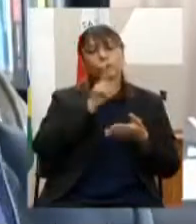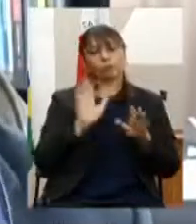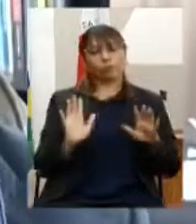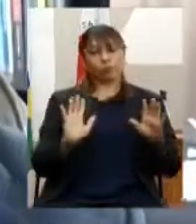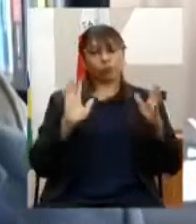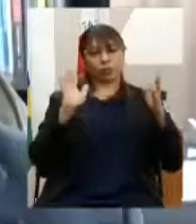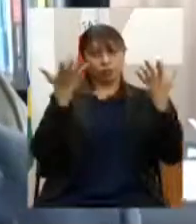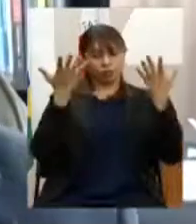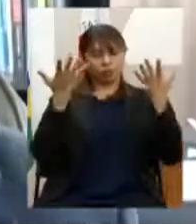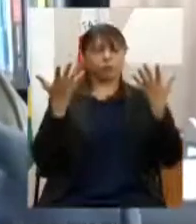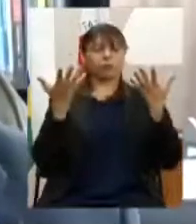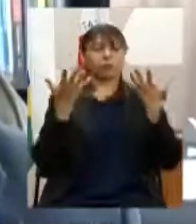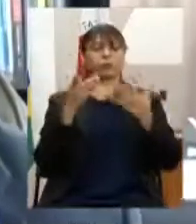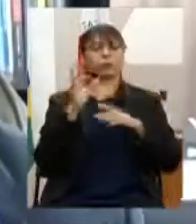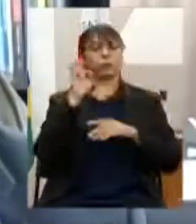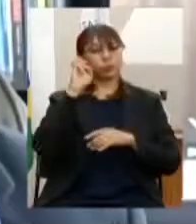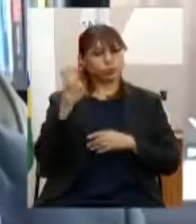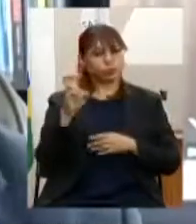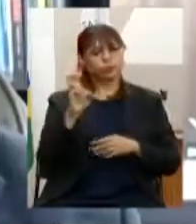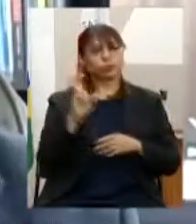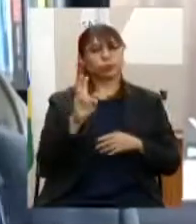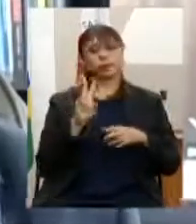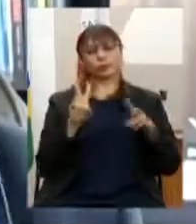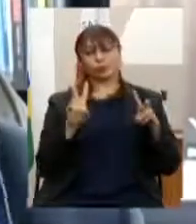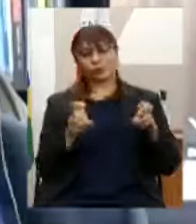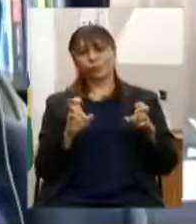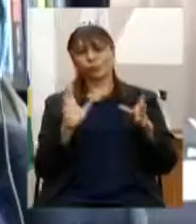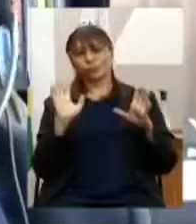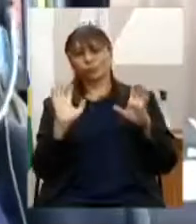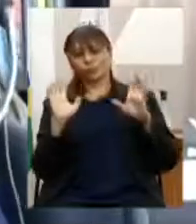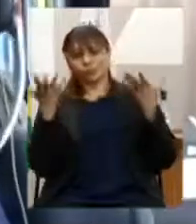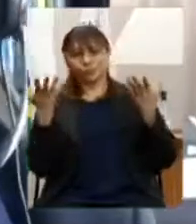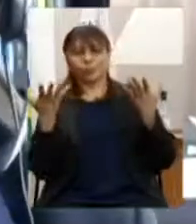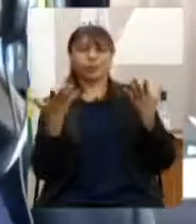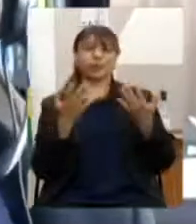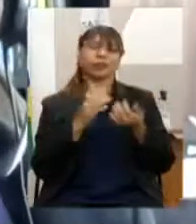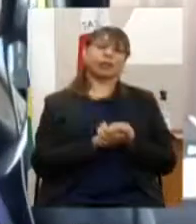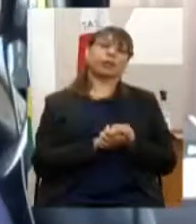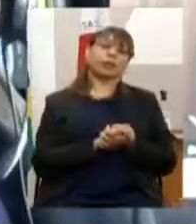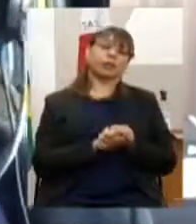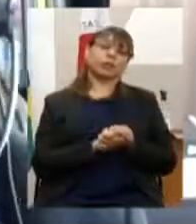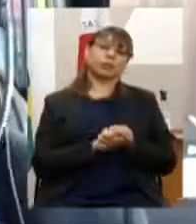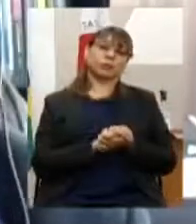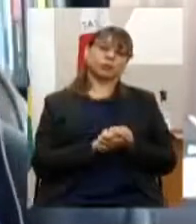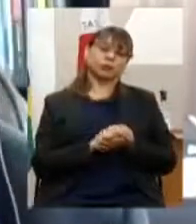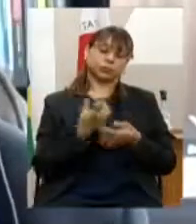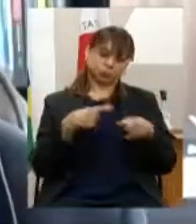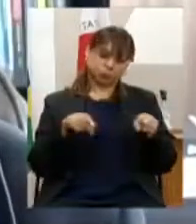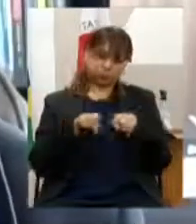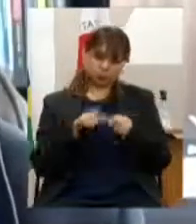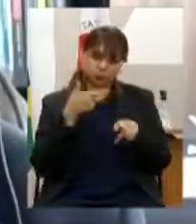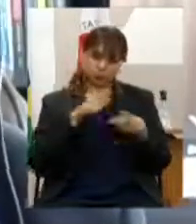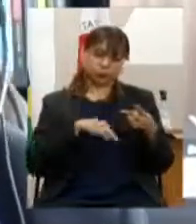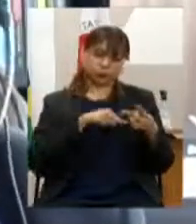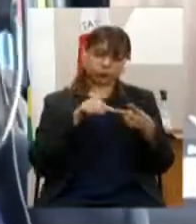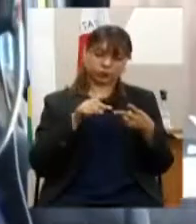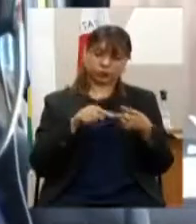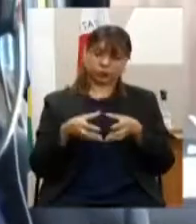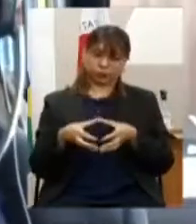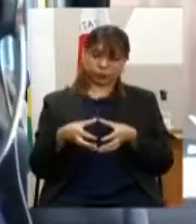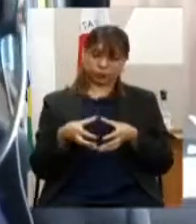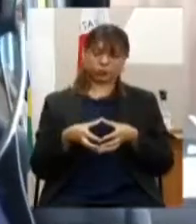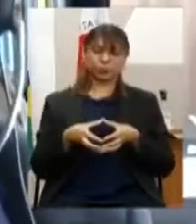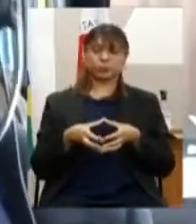que aí abrange a questão de eventos formação realização de projetos por meio de parcerias o subgrupo